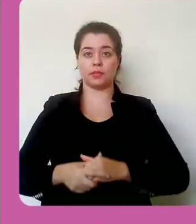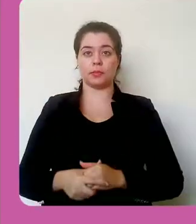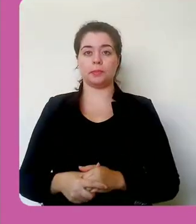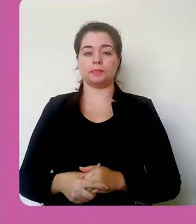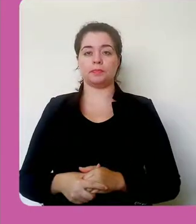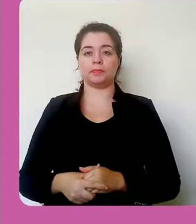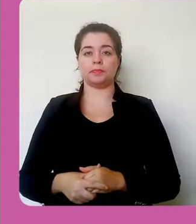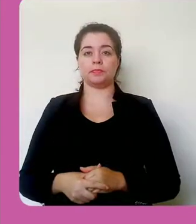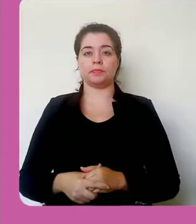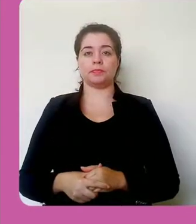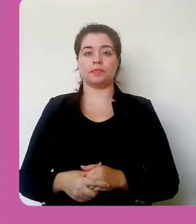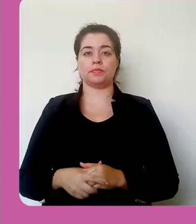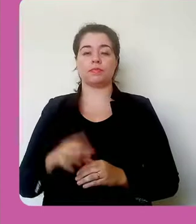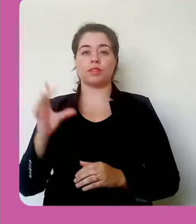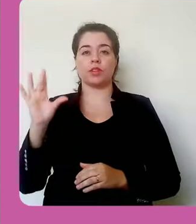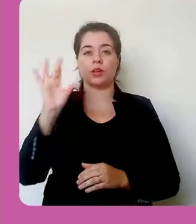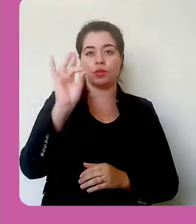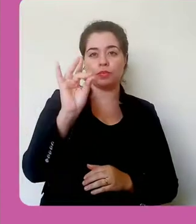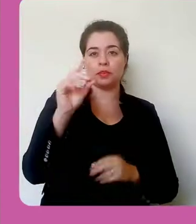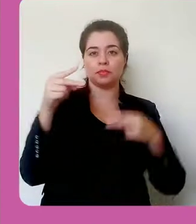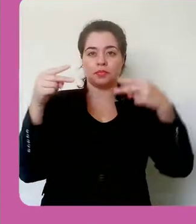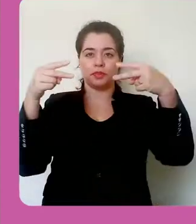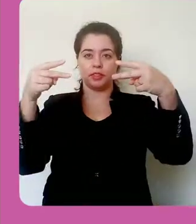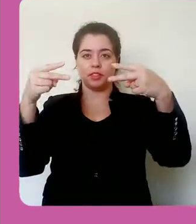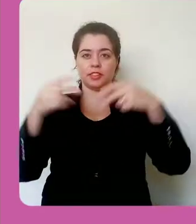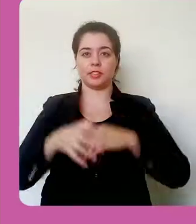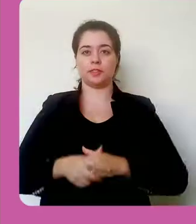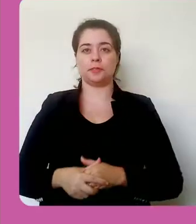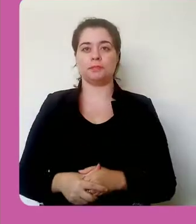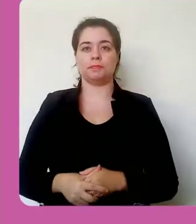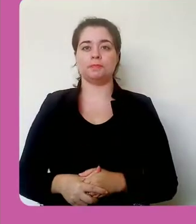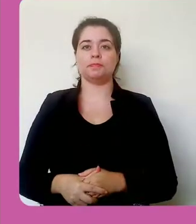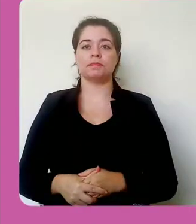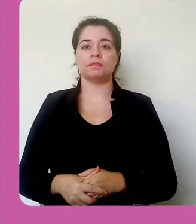copiei o link. Abri uma nova janela.